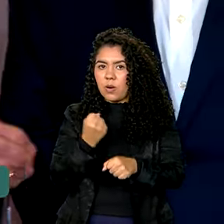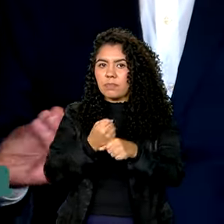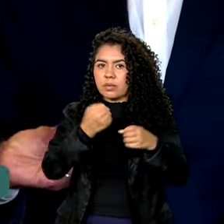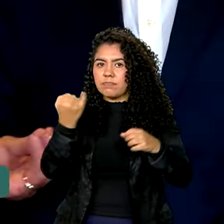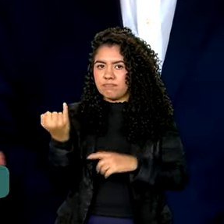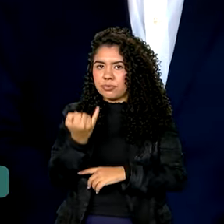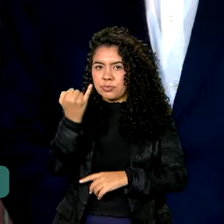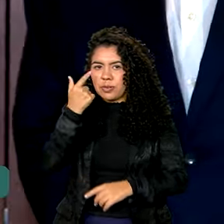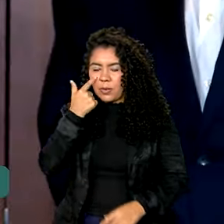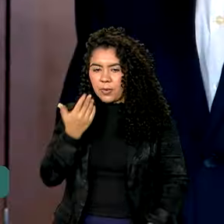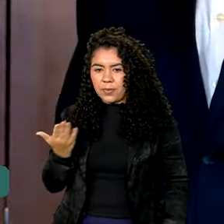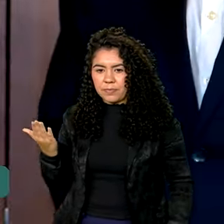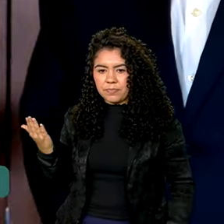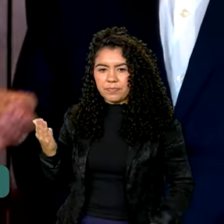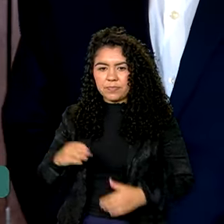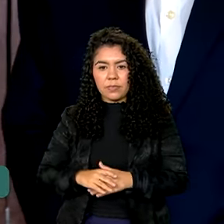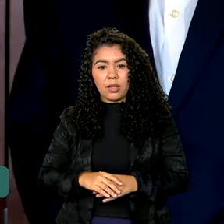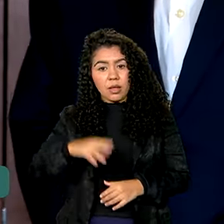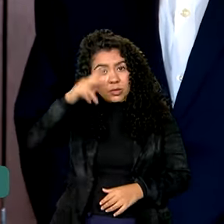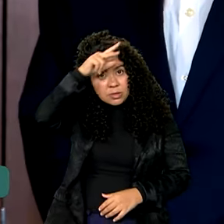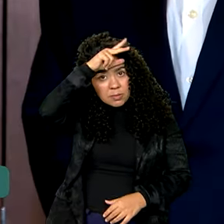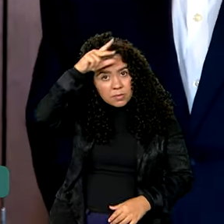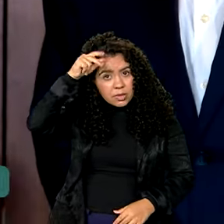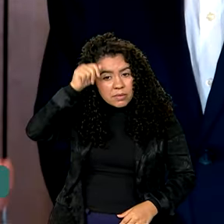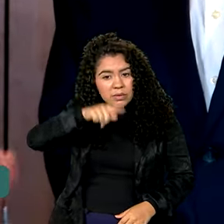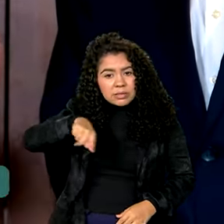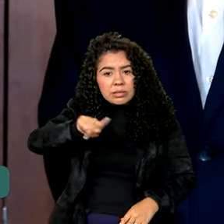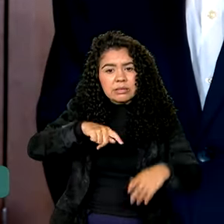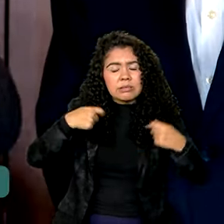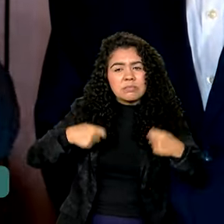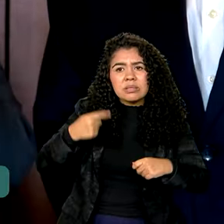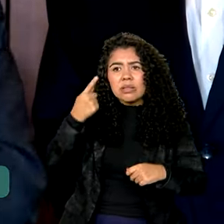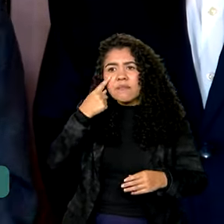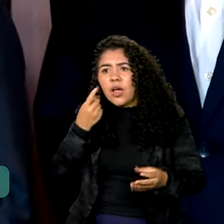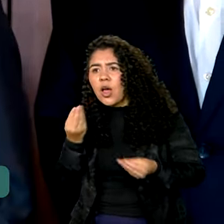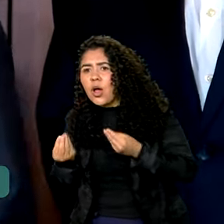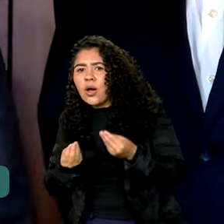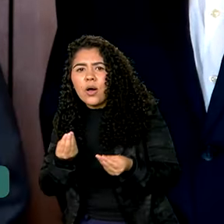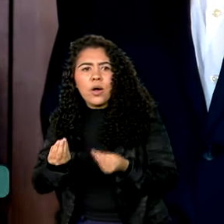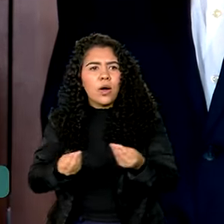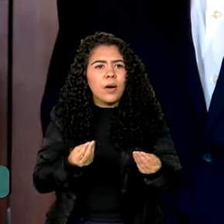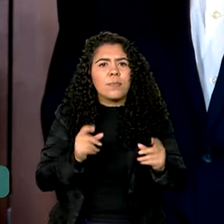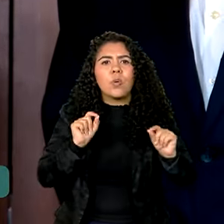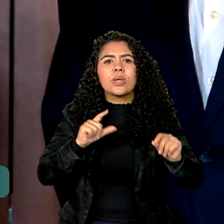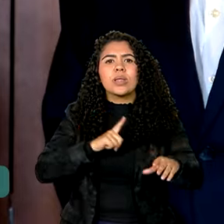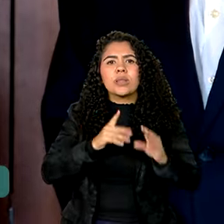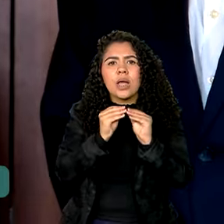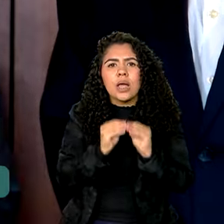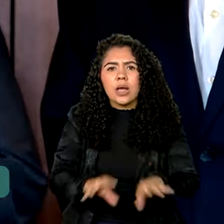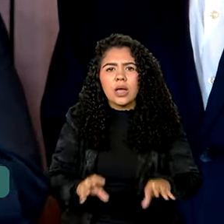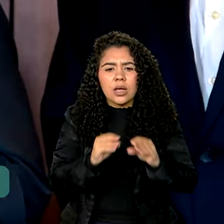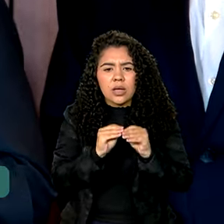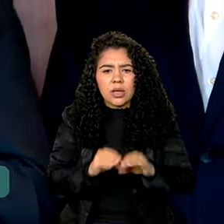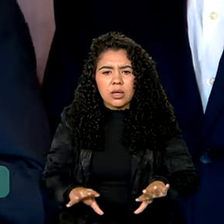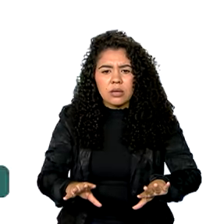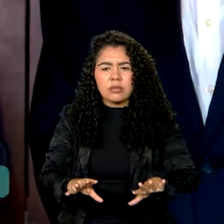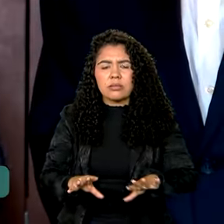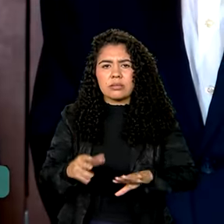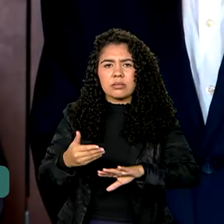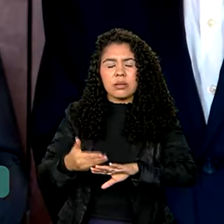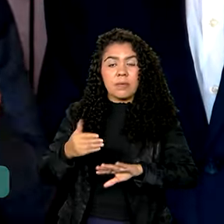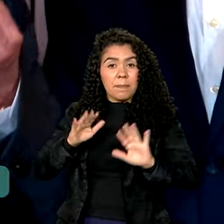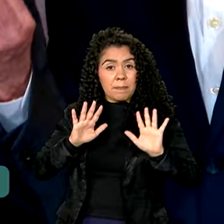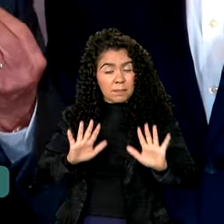Os prefeitos atuais têm que ficar correndo atrás para reparar os danos causados ao longo de uma ocupação desordenada.